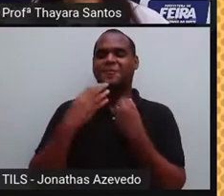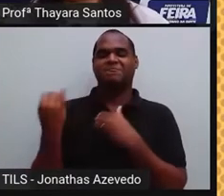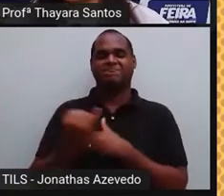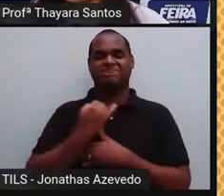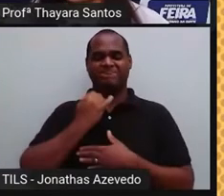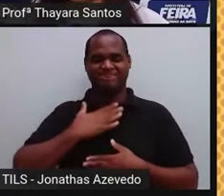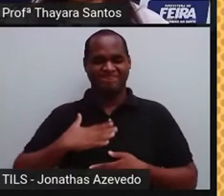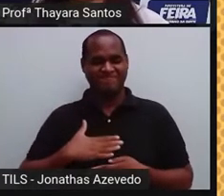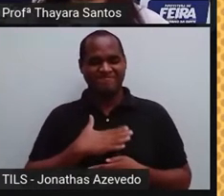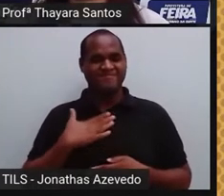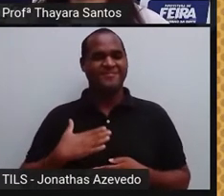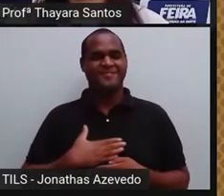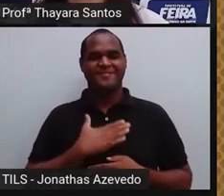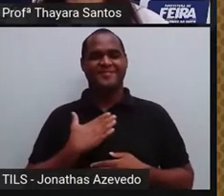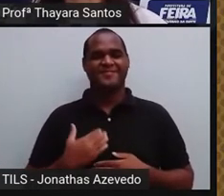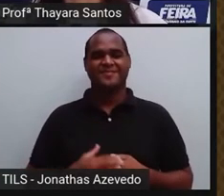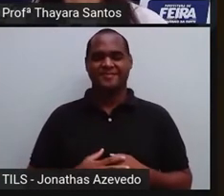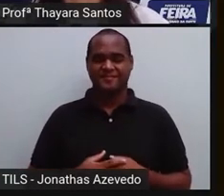gratificante isso.